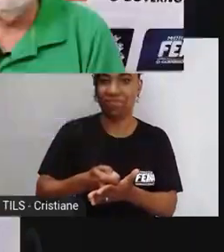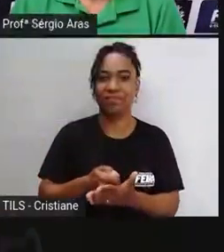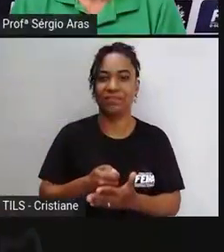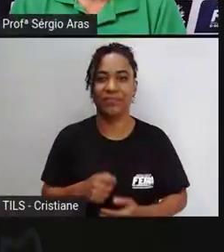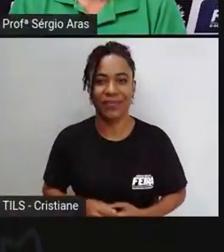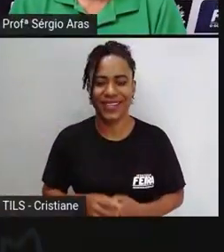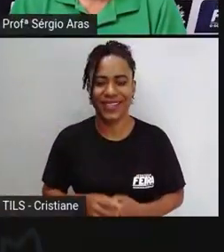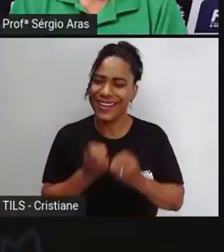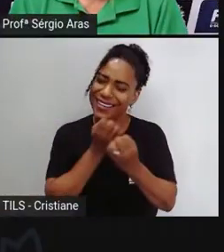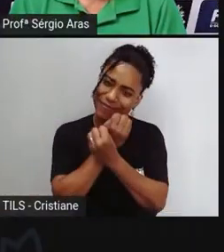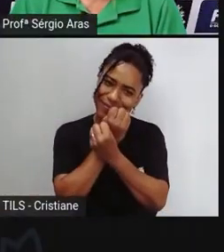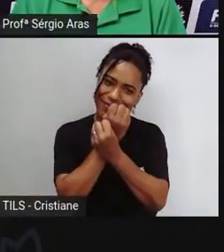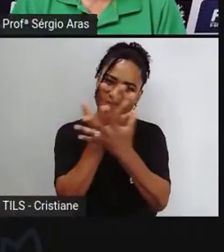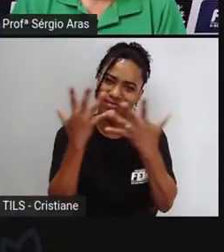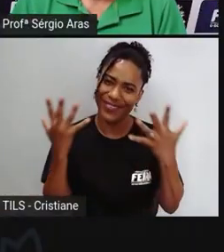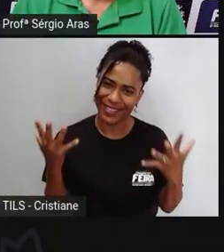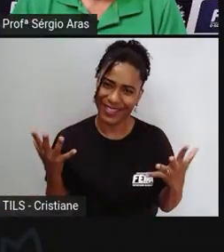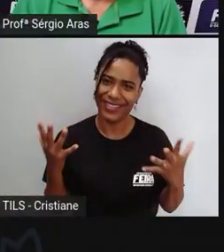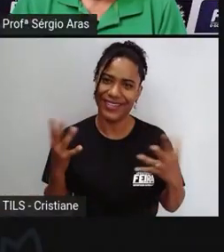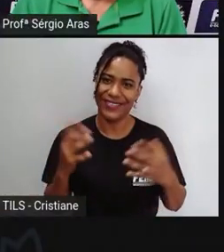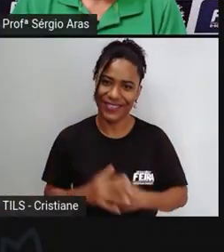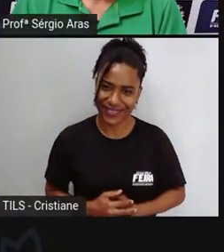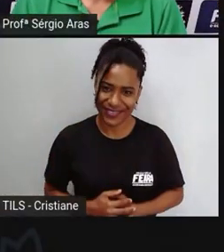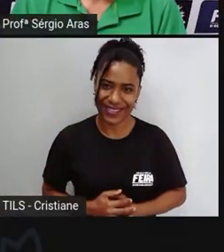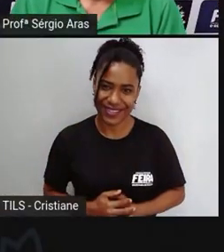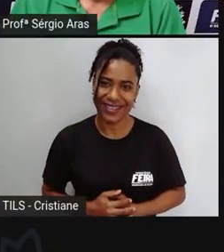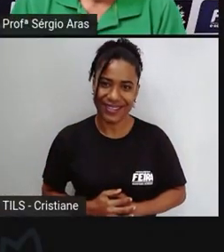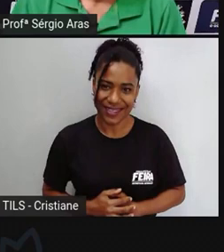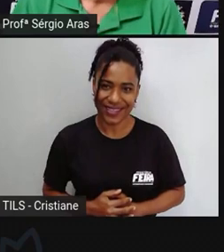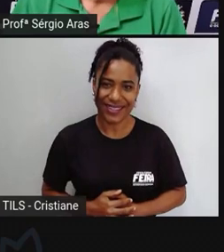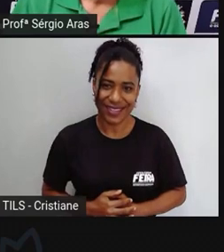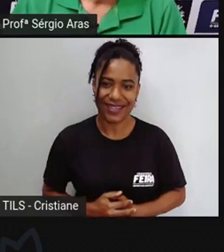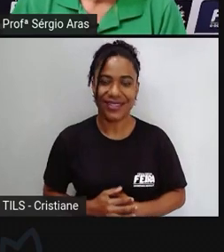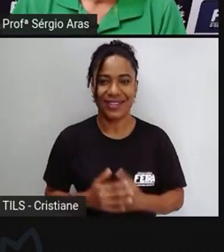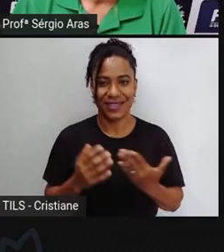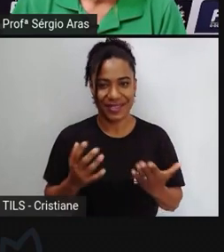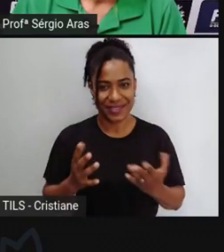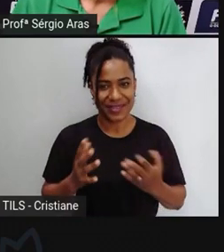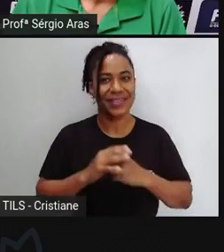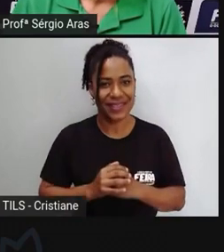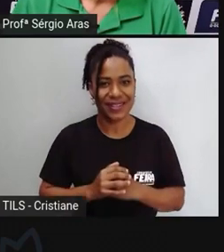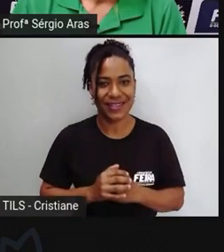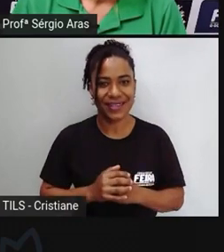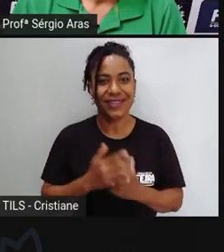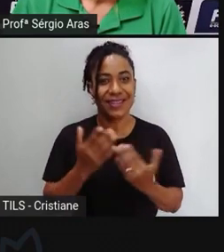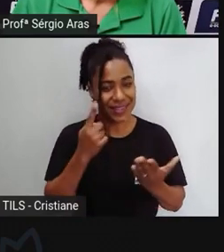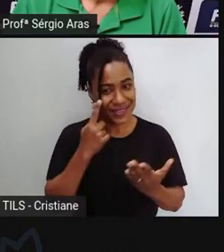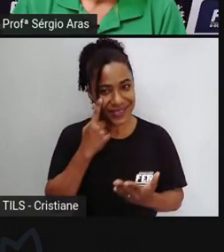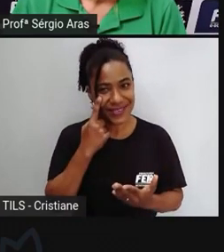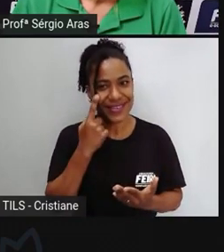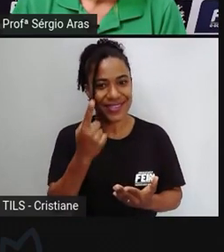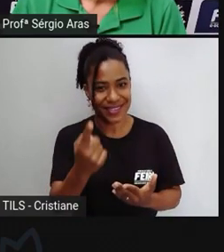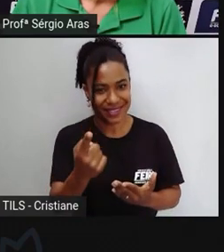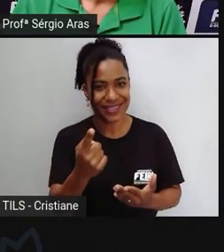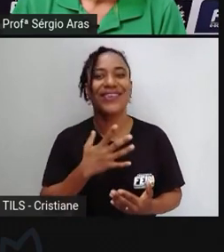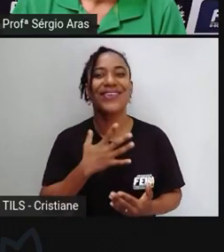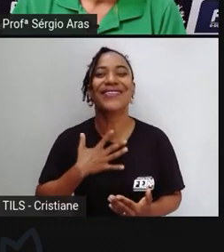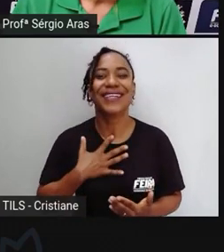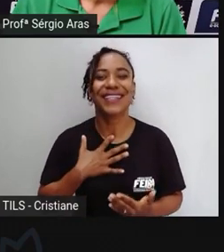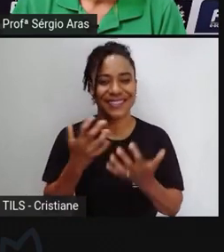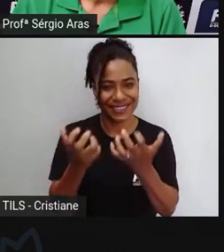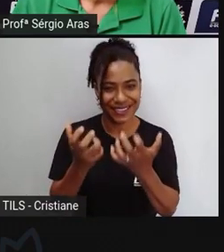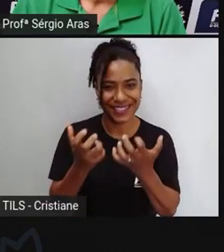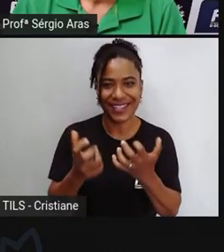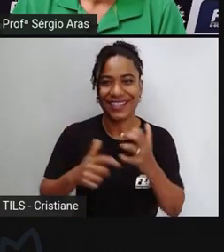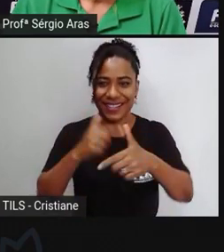maravilha! Que honra! Não sabia do seu afastamento, mas eu vejo que a vontade é grande de falar sobre